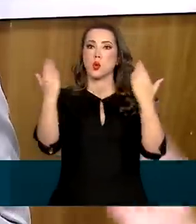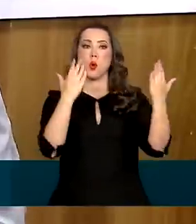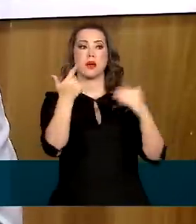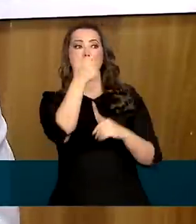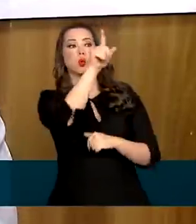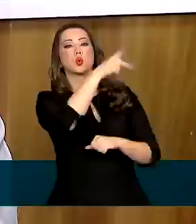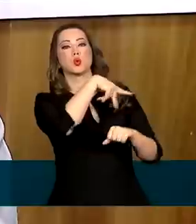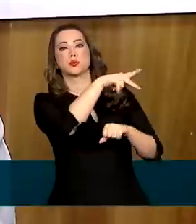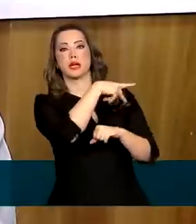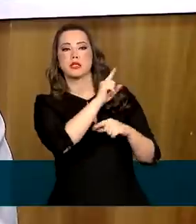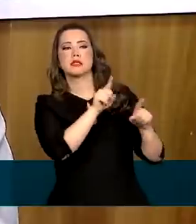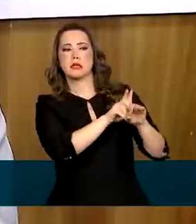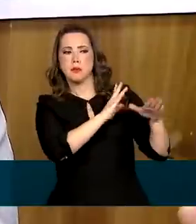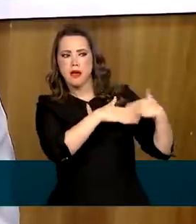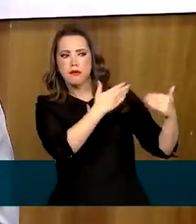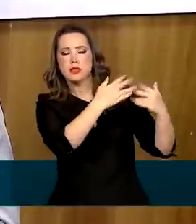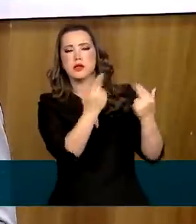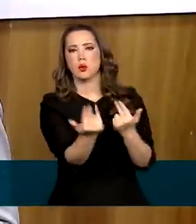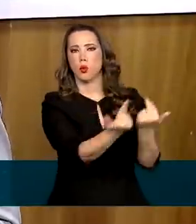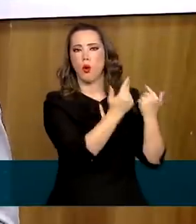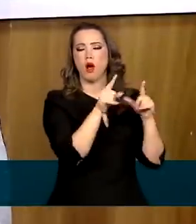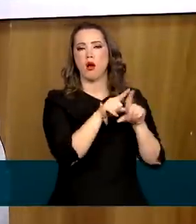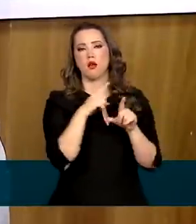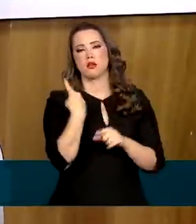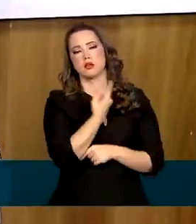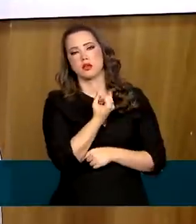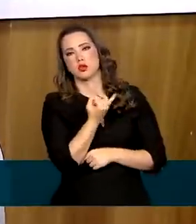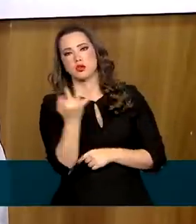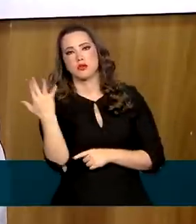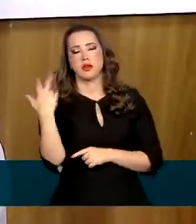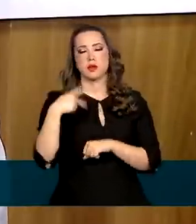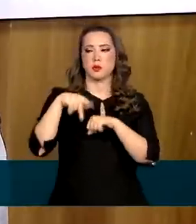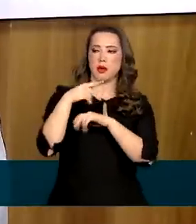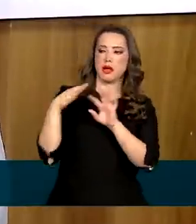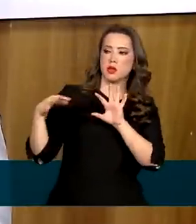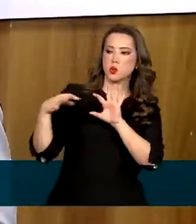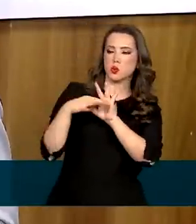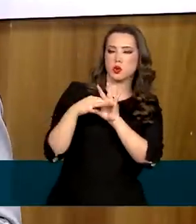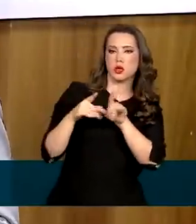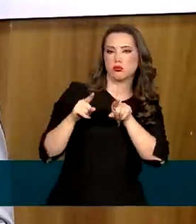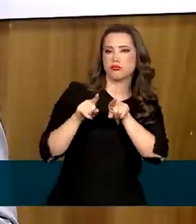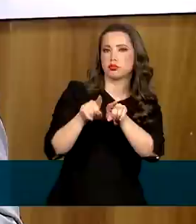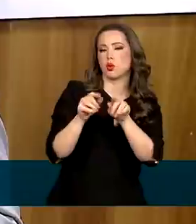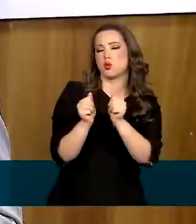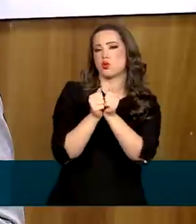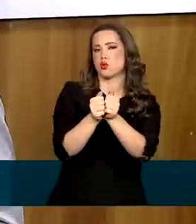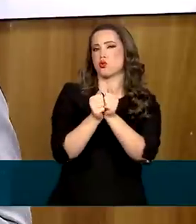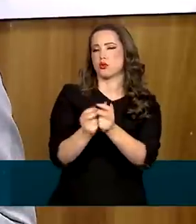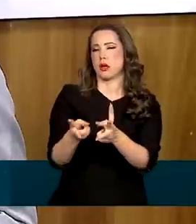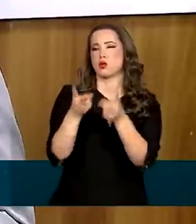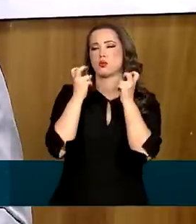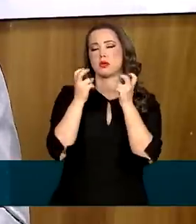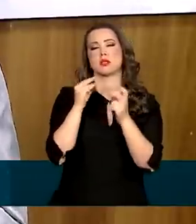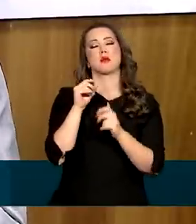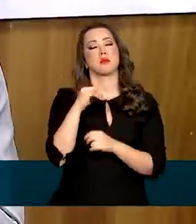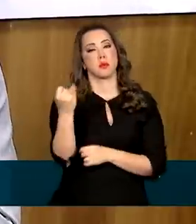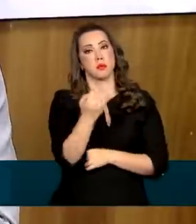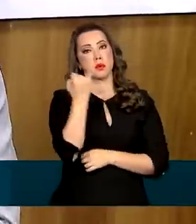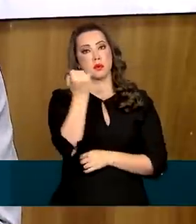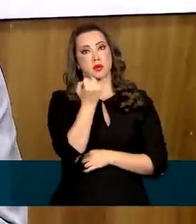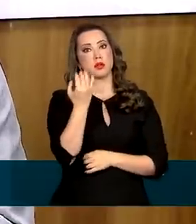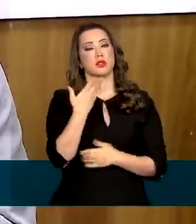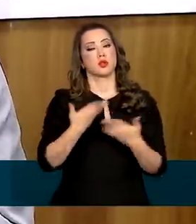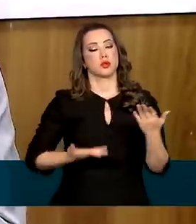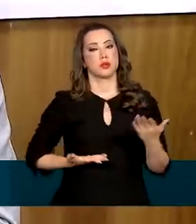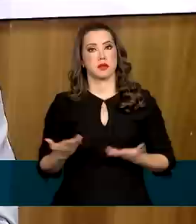países que estavam avançados nessa agenda. Então, temos diversos países parceiros aí também que nos ajudaram a identificar essas iniciativas e consolidou isso